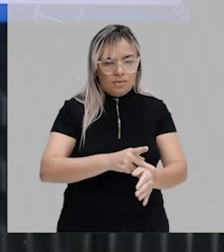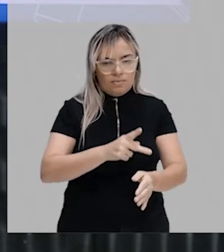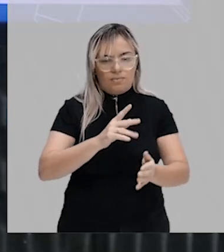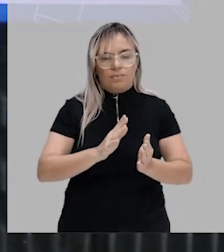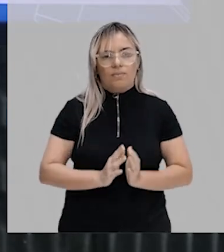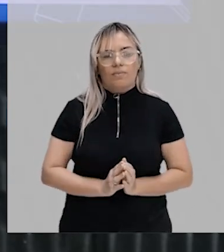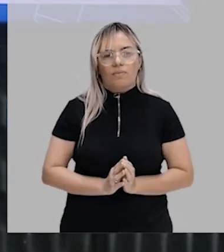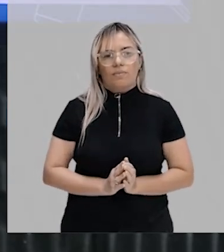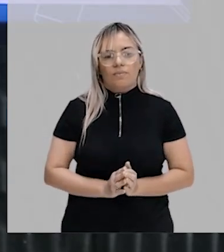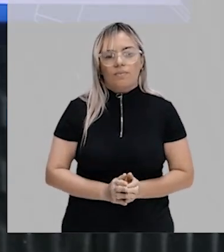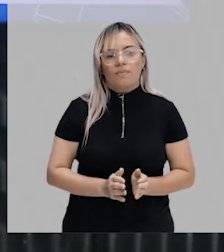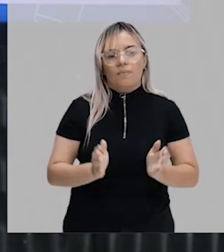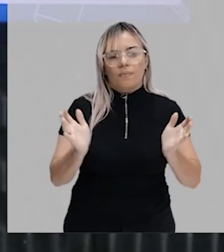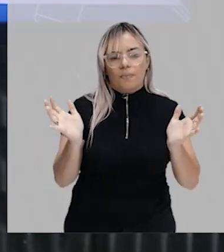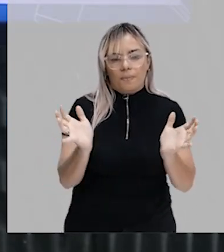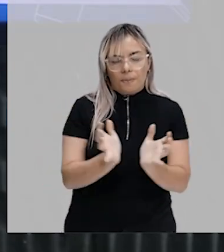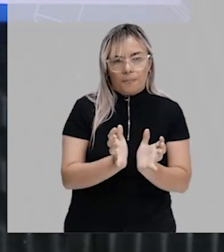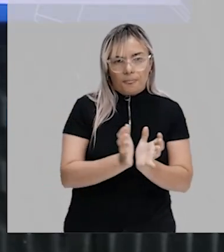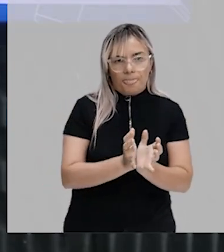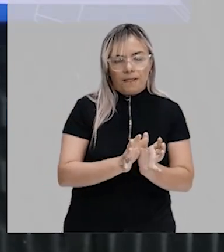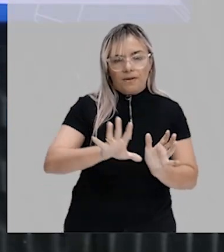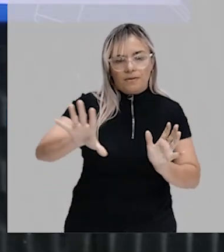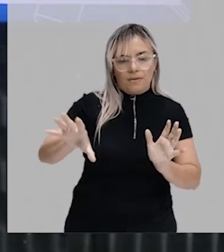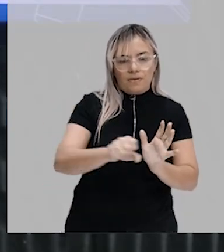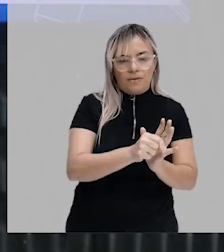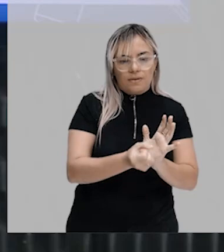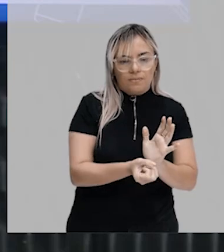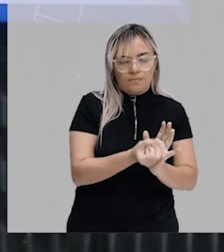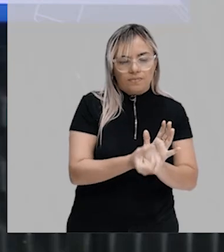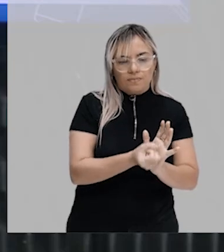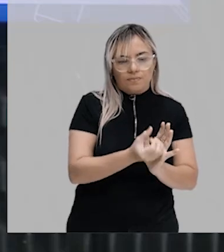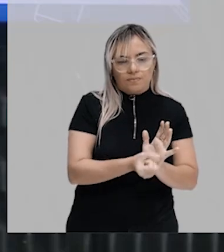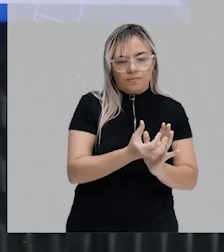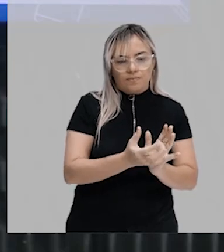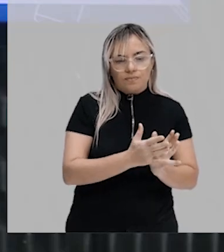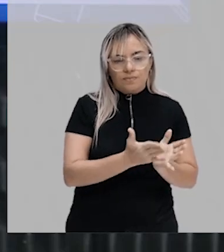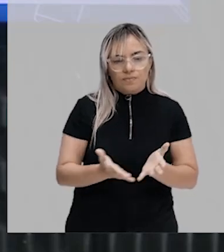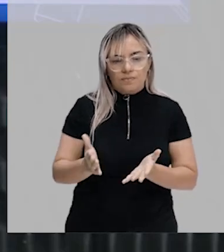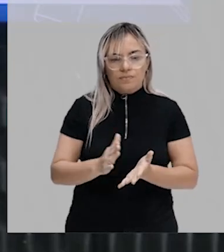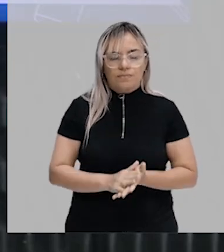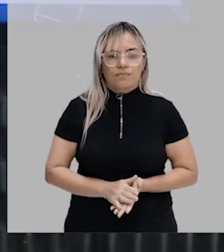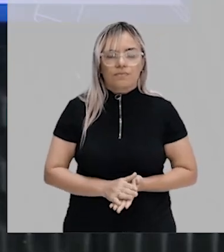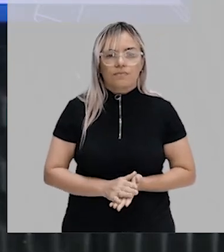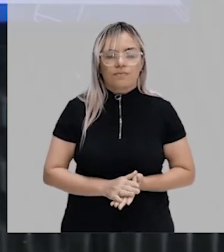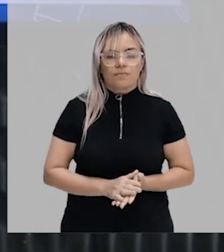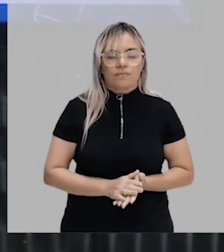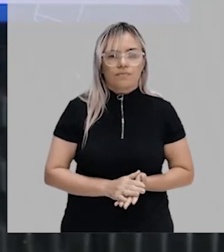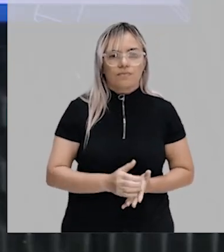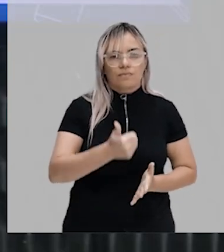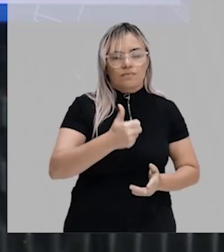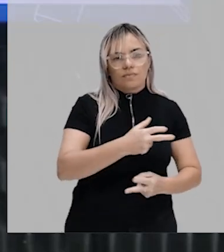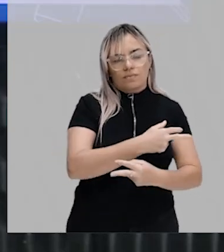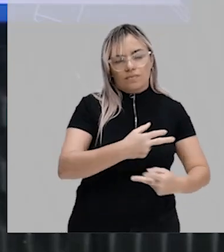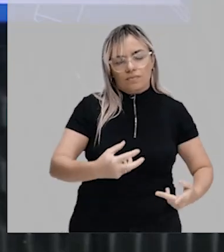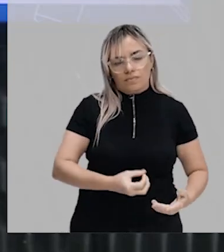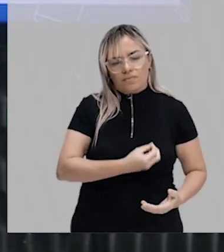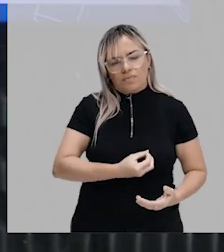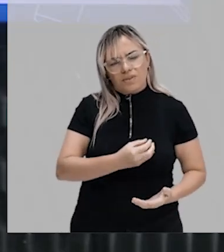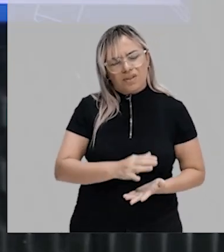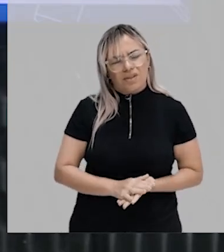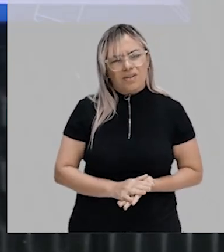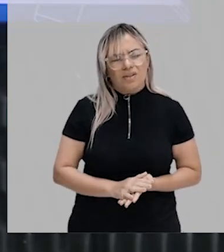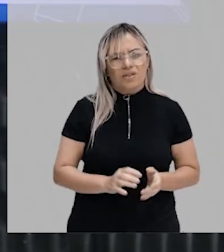hipótese heterotrófica, ela diz o seguinte, que os primeiros seres vivos, eles eram muito